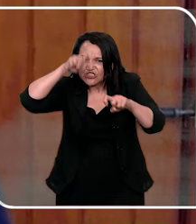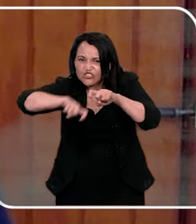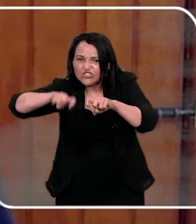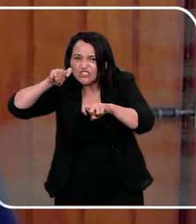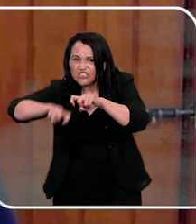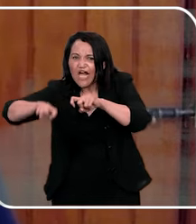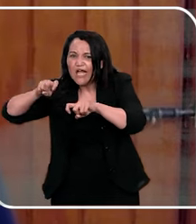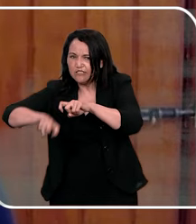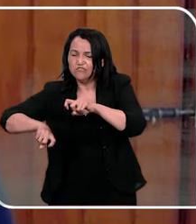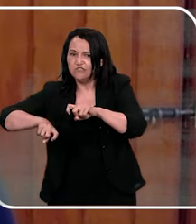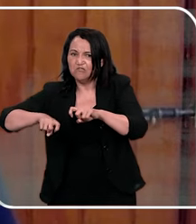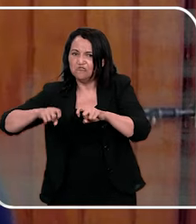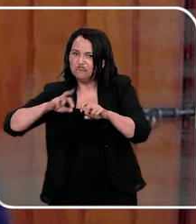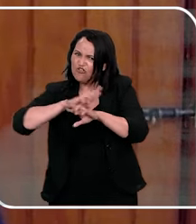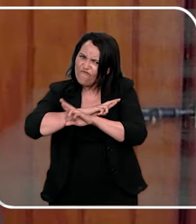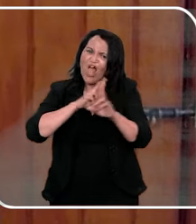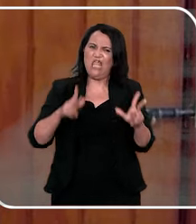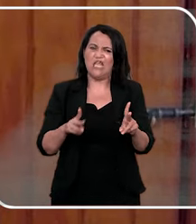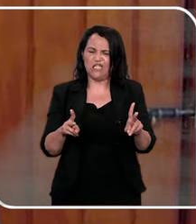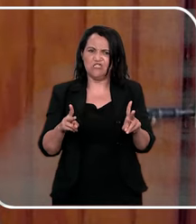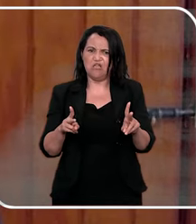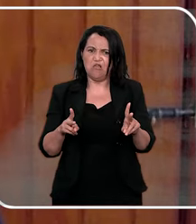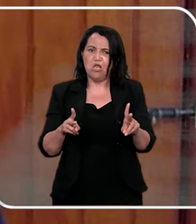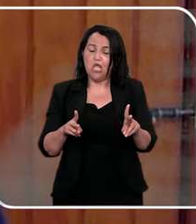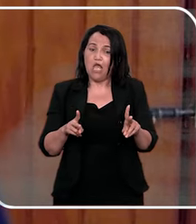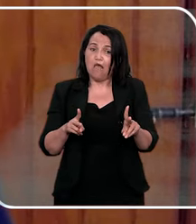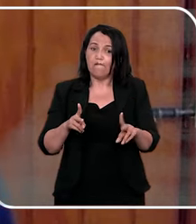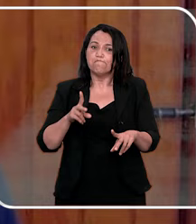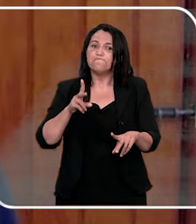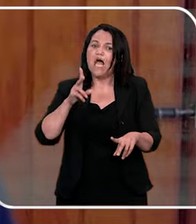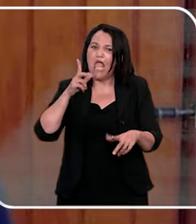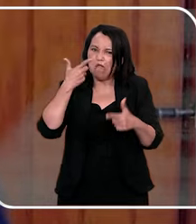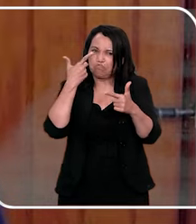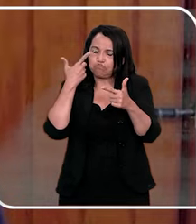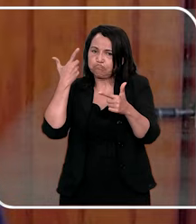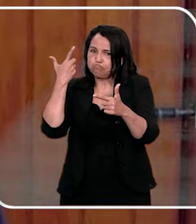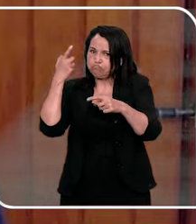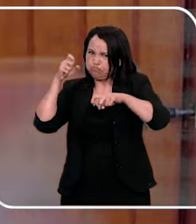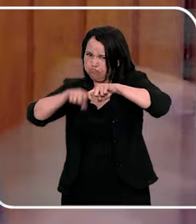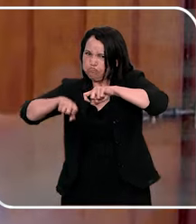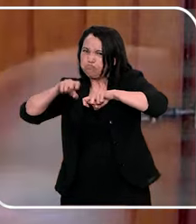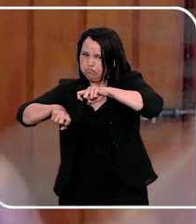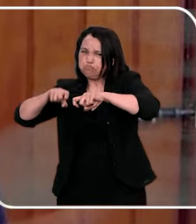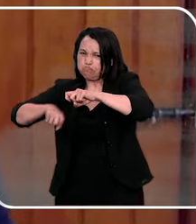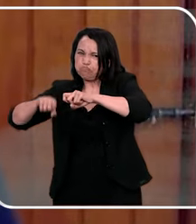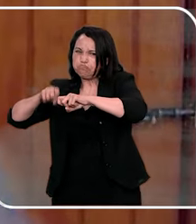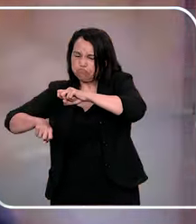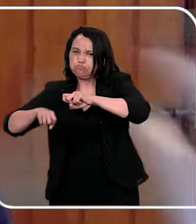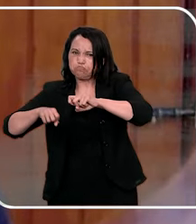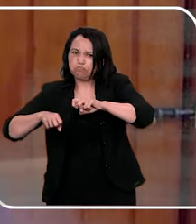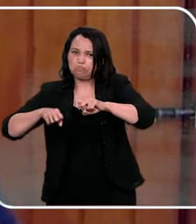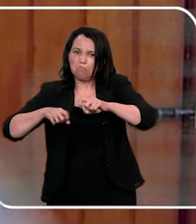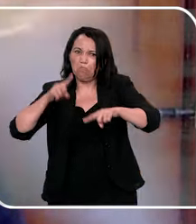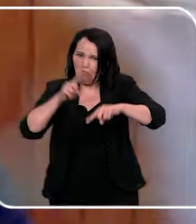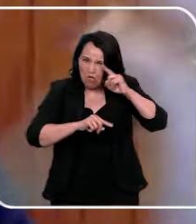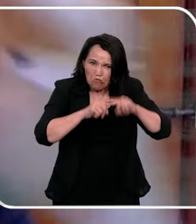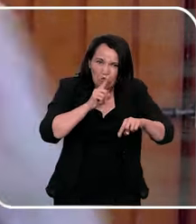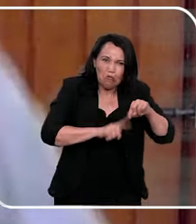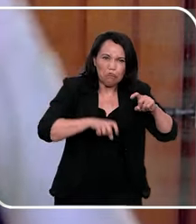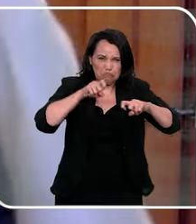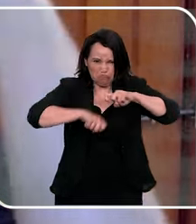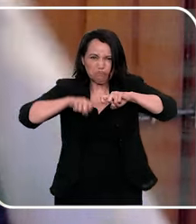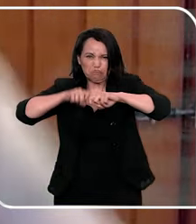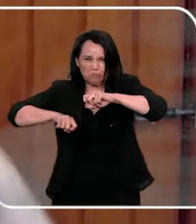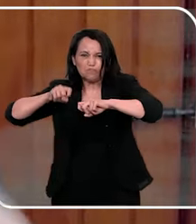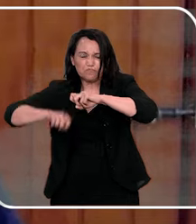ela aprende sexo de uma maneira totalmente diferente, porque pornografia não é o sexo, normal, né, que é a relação entre duas pessoas, que querem